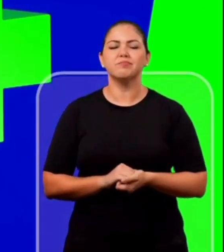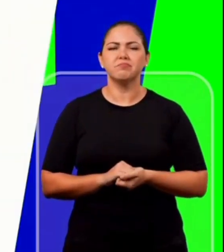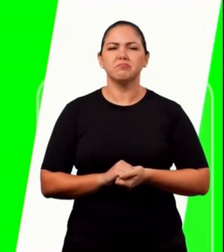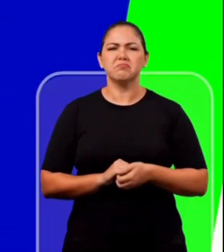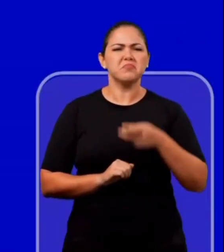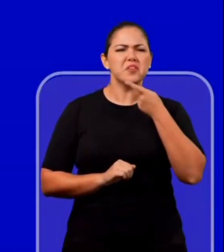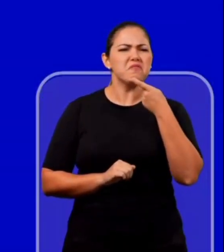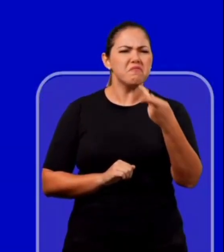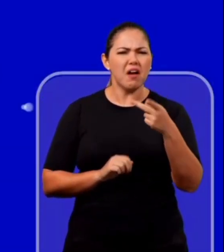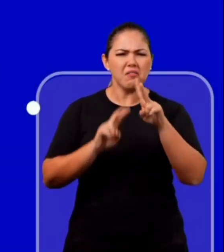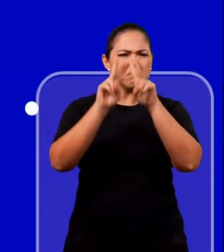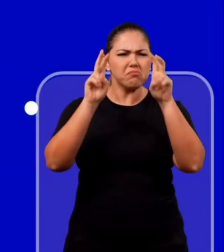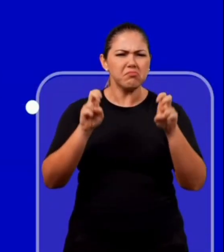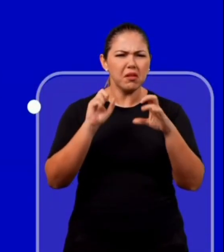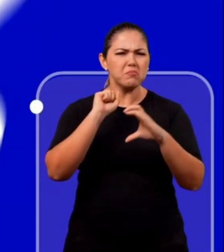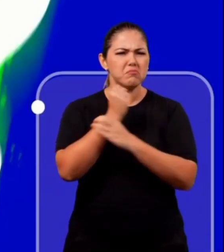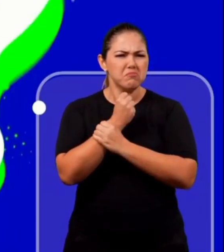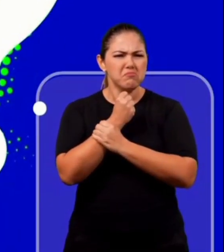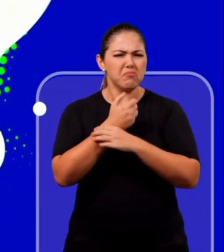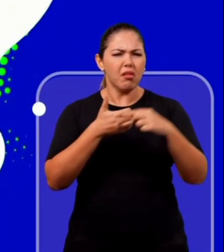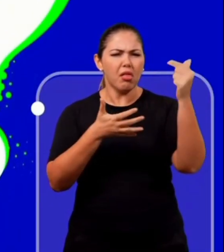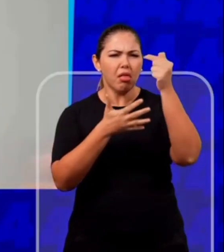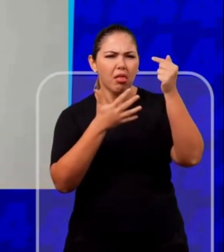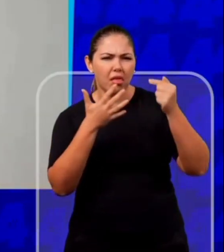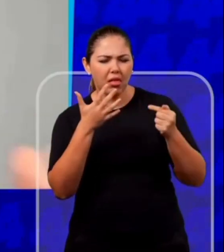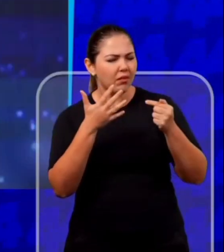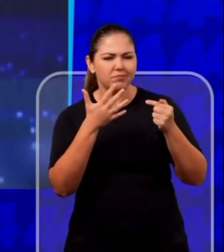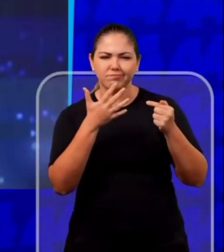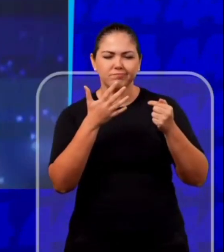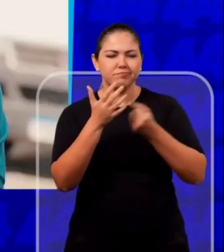44! Dizem que o capitão só fala em segurança. Será?